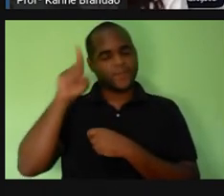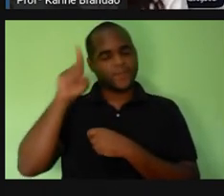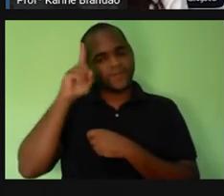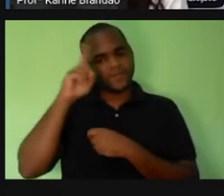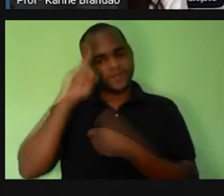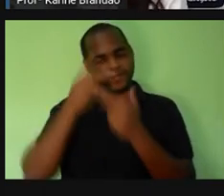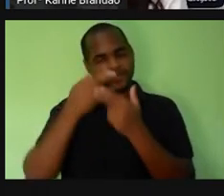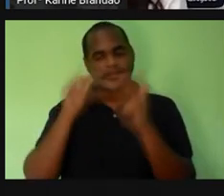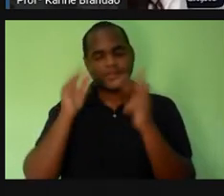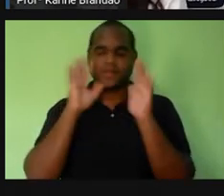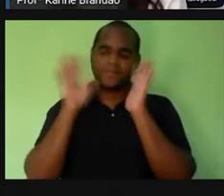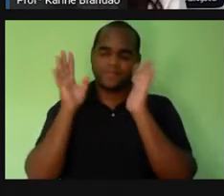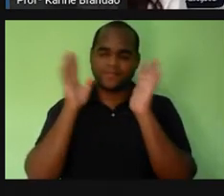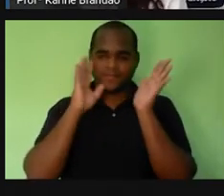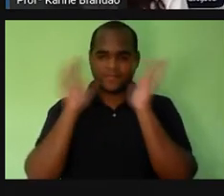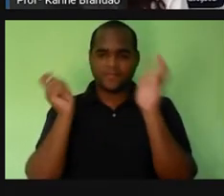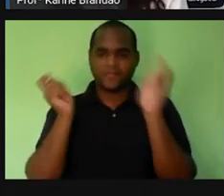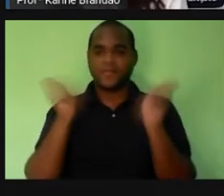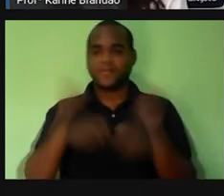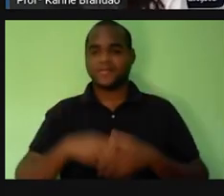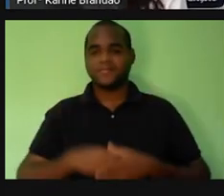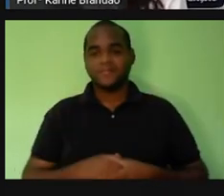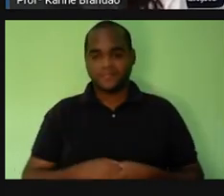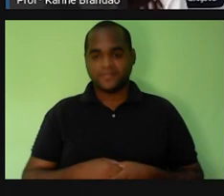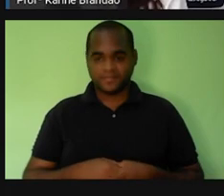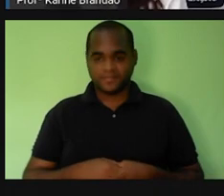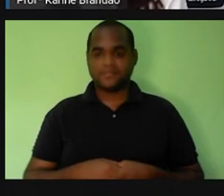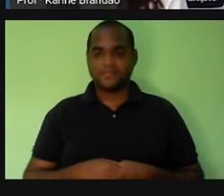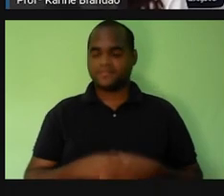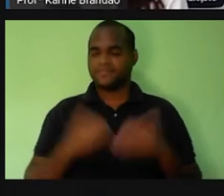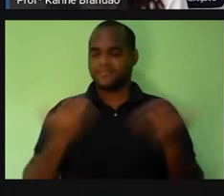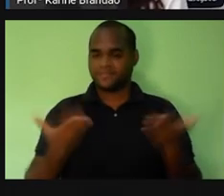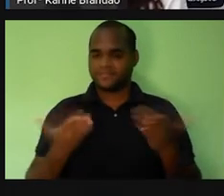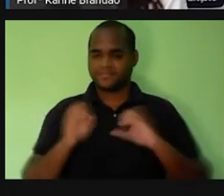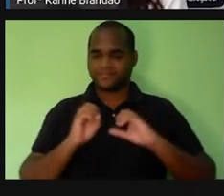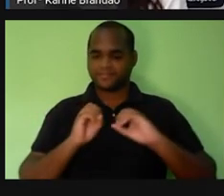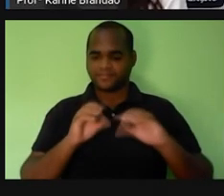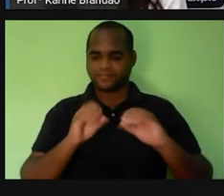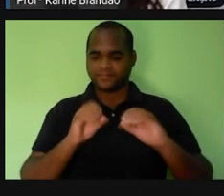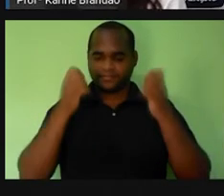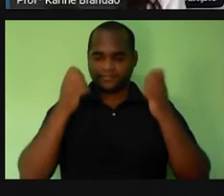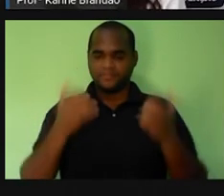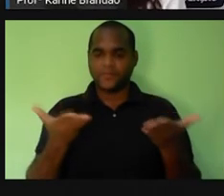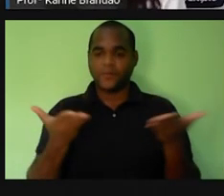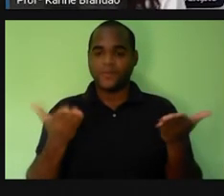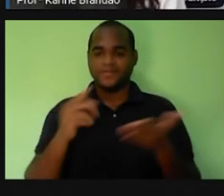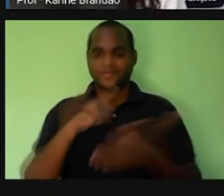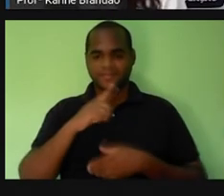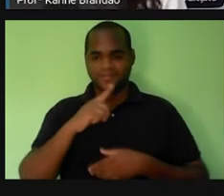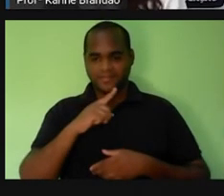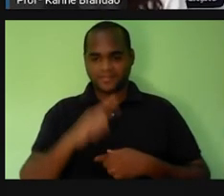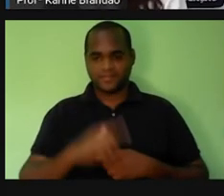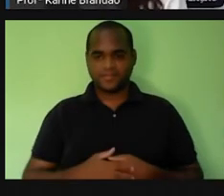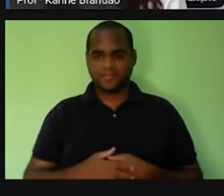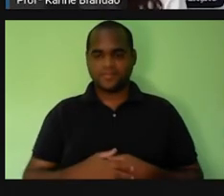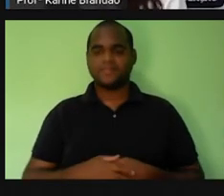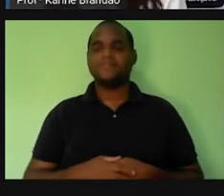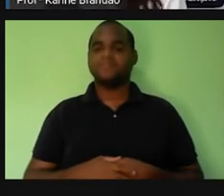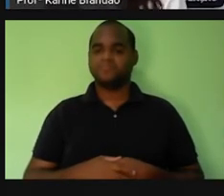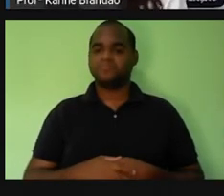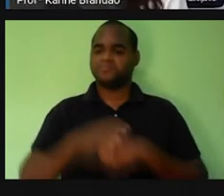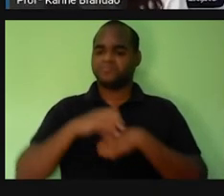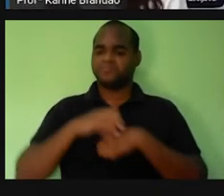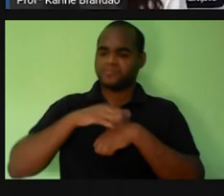refletir um pouco mais. Para a nossa aula, para a nossa aula especificamente, né? Eu trago essa